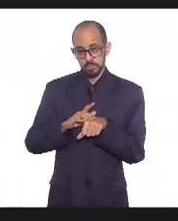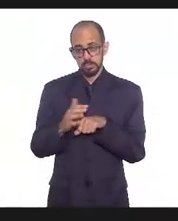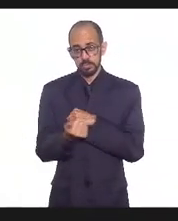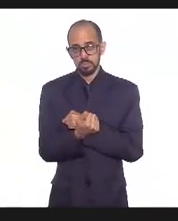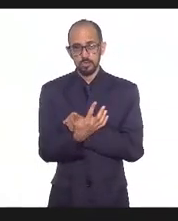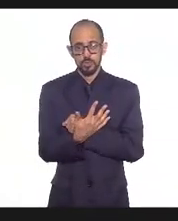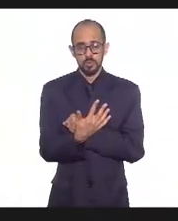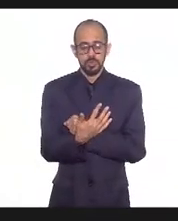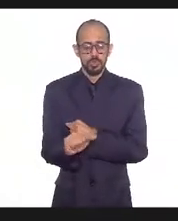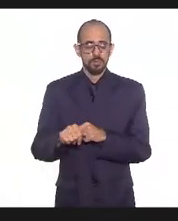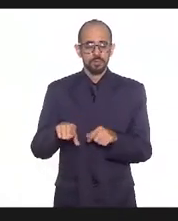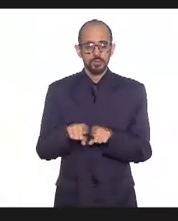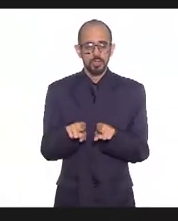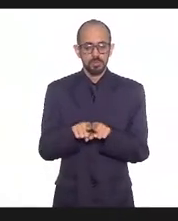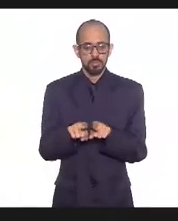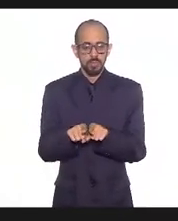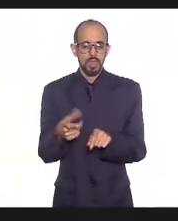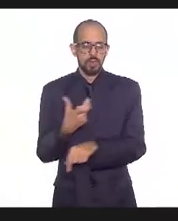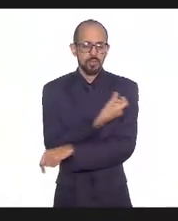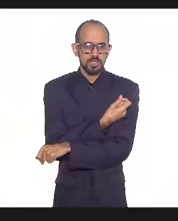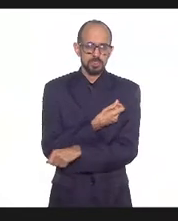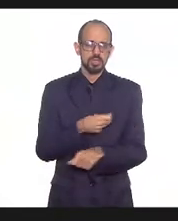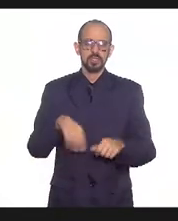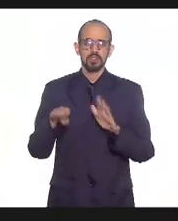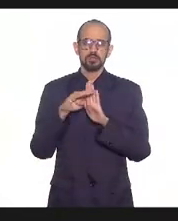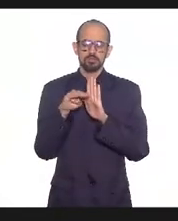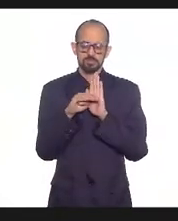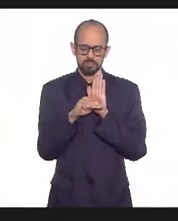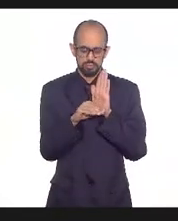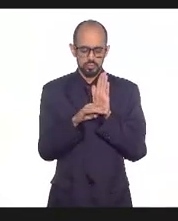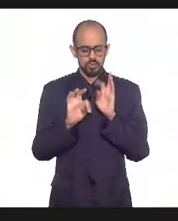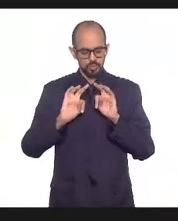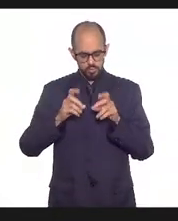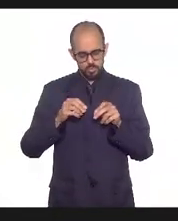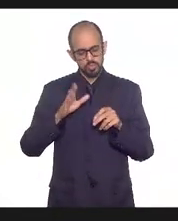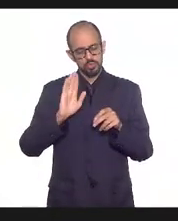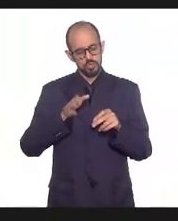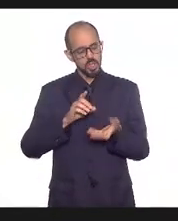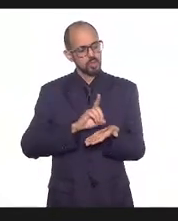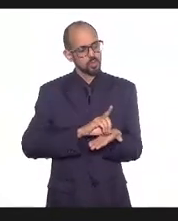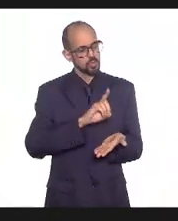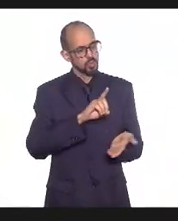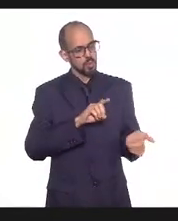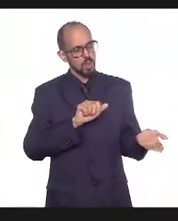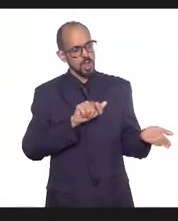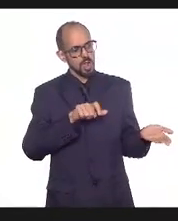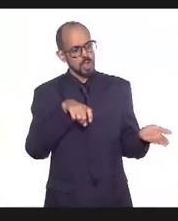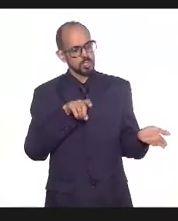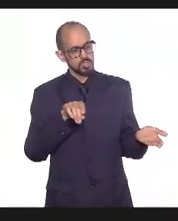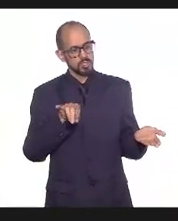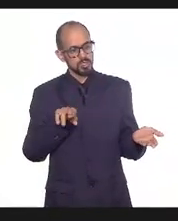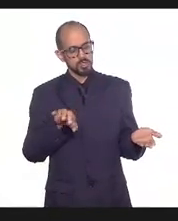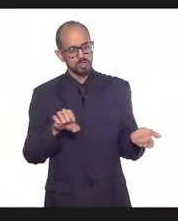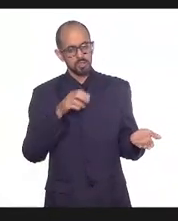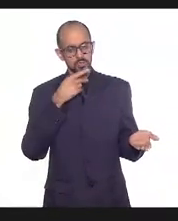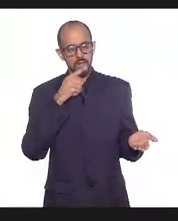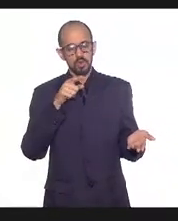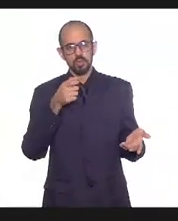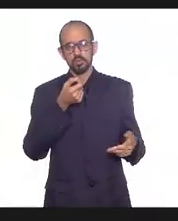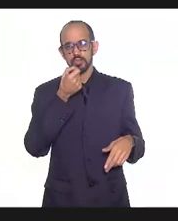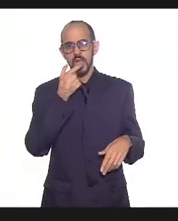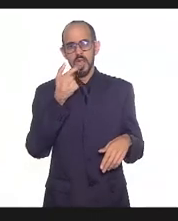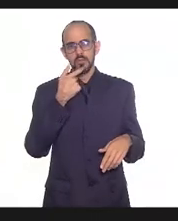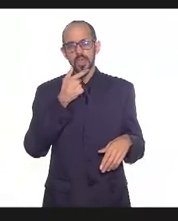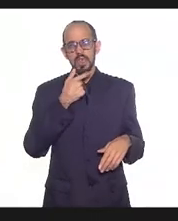nacionais pela questão das vacinas dos planos e tudo que já foi relatado inclusive pelo Alexandre dessa medicação precoce que não tem